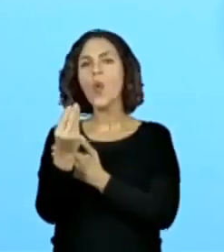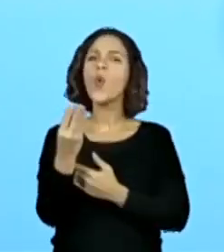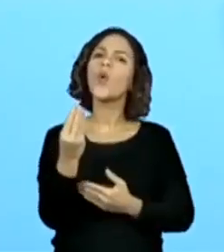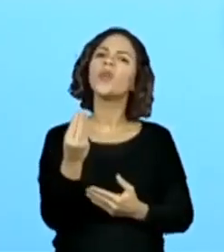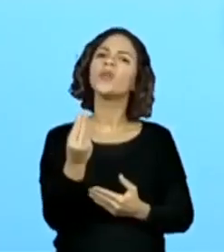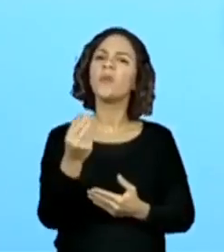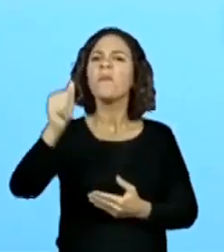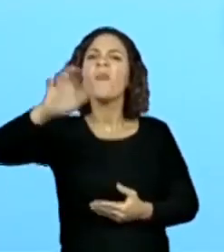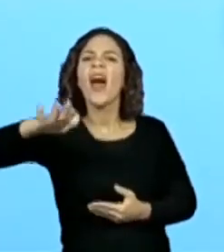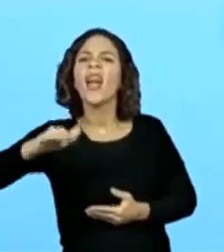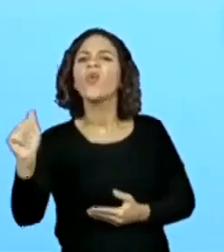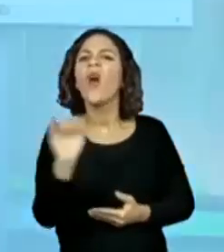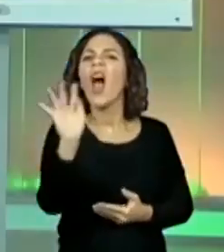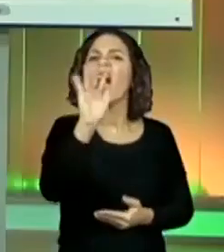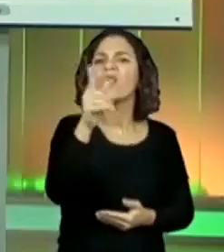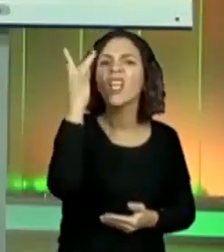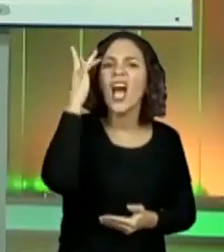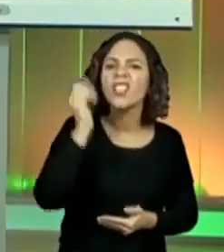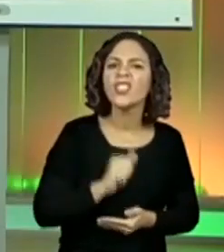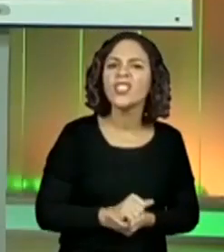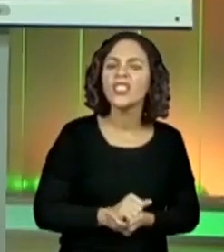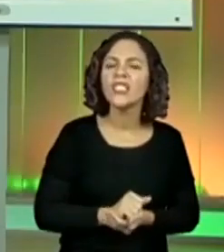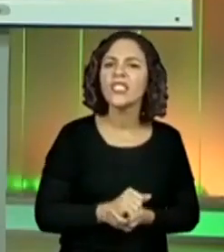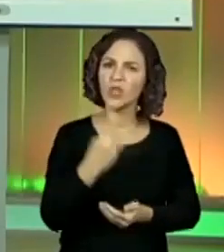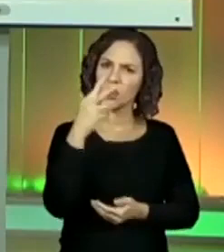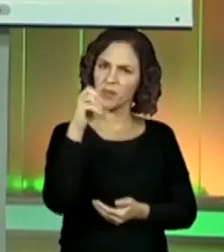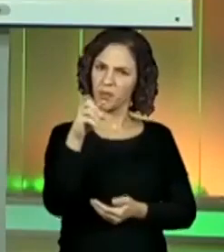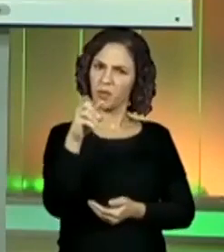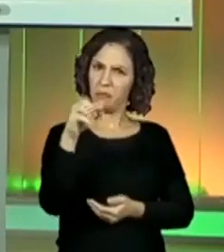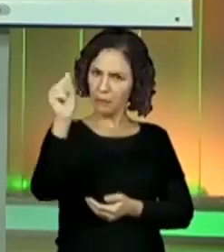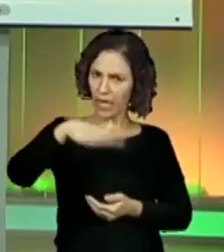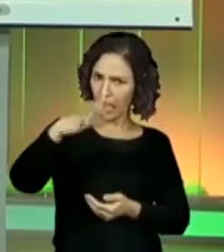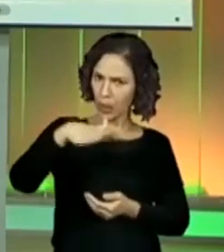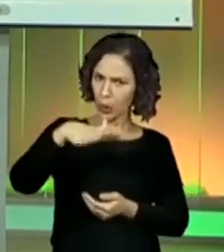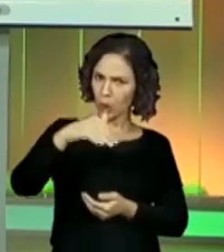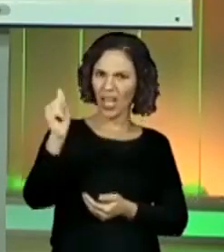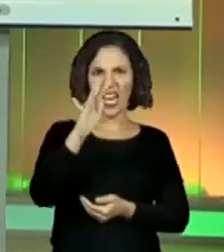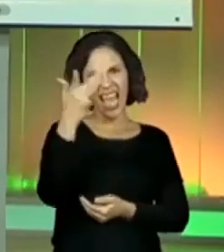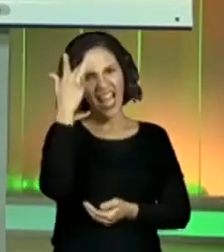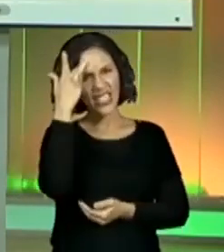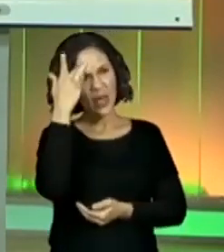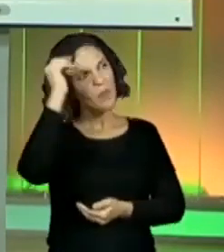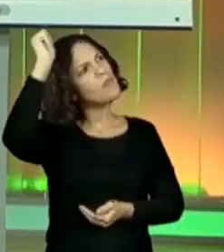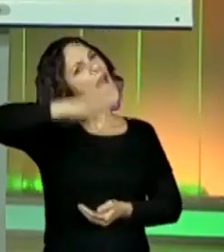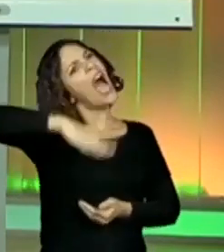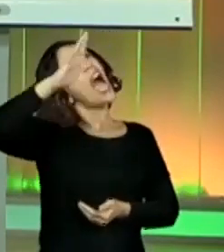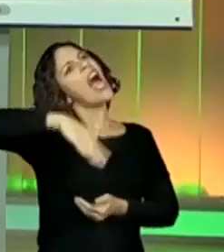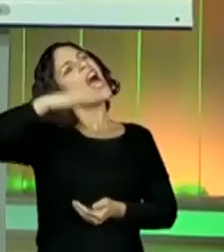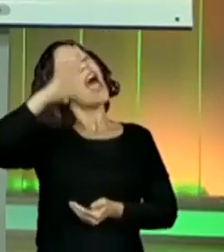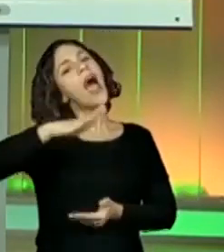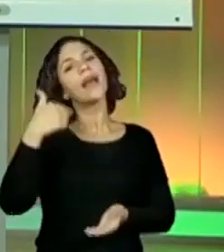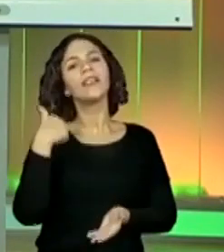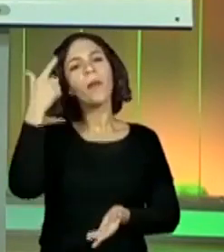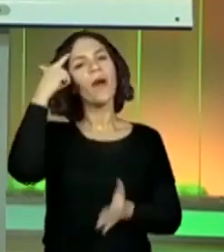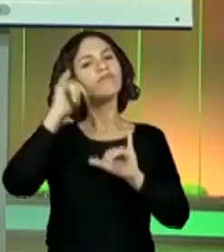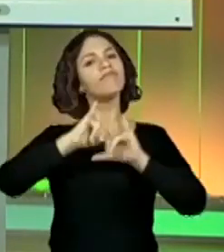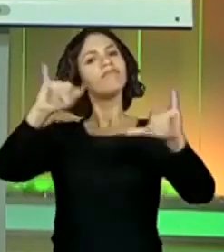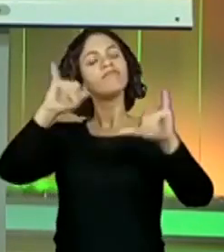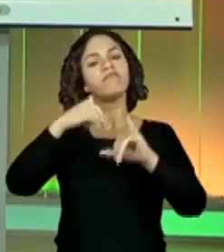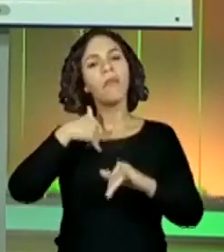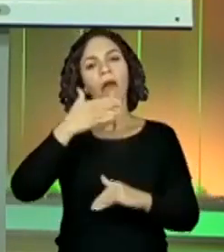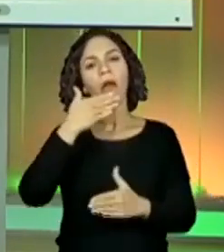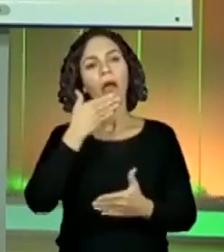O você achou? Você achou caro esses 2 mil reais? Será que o videogame era tão barato assim quanto o anúncio falava?